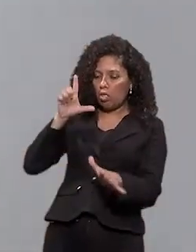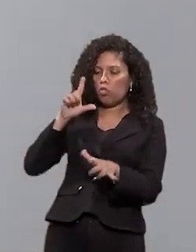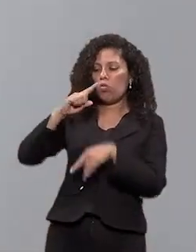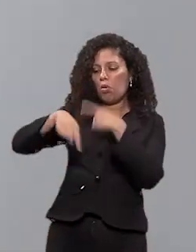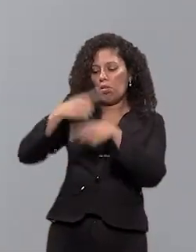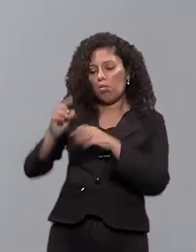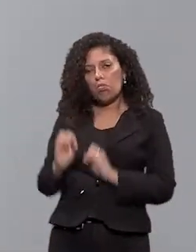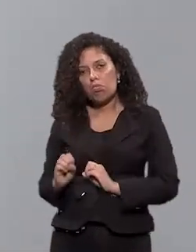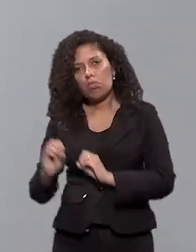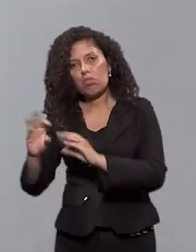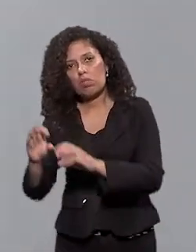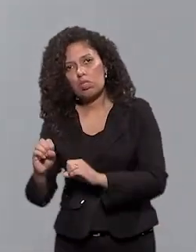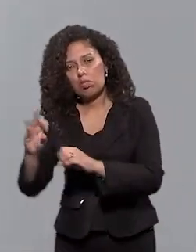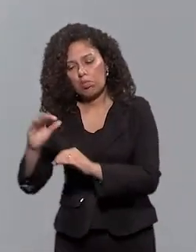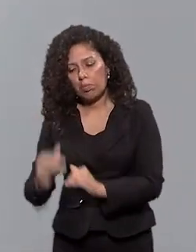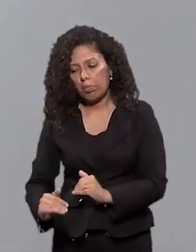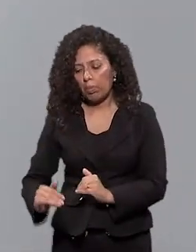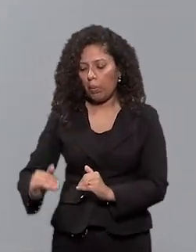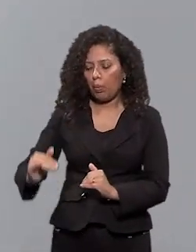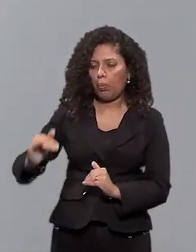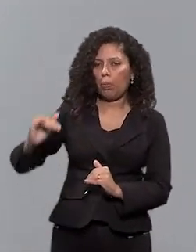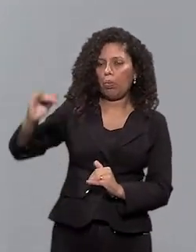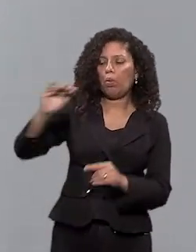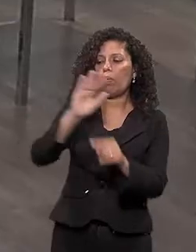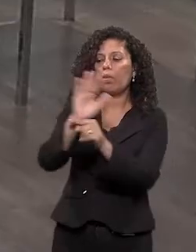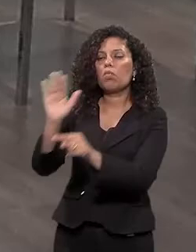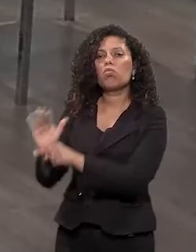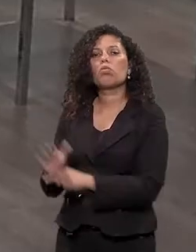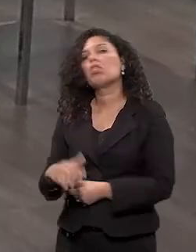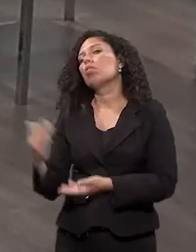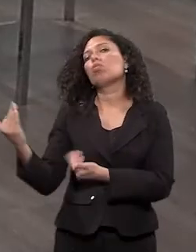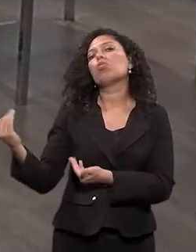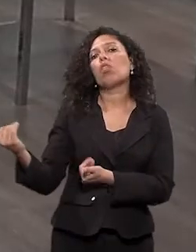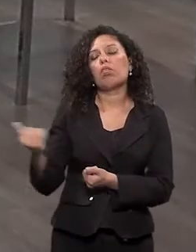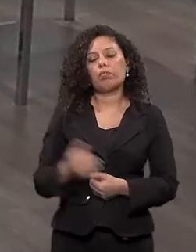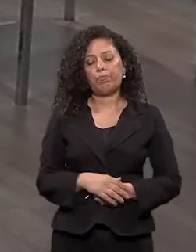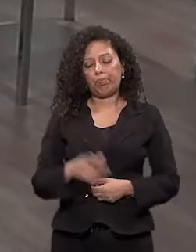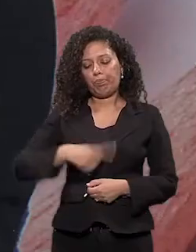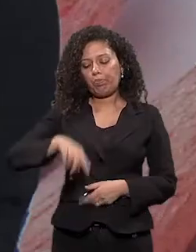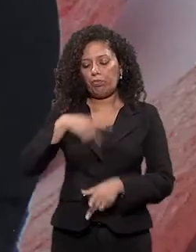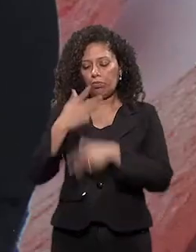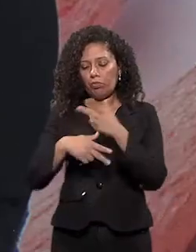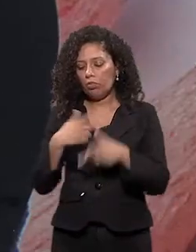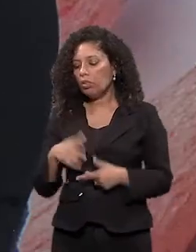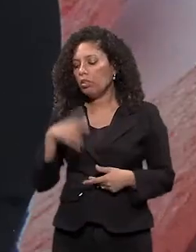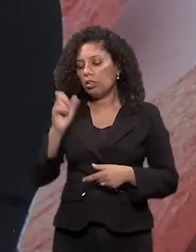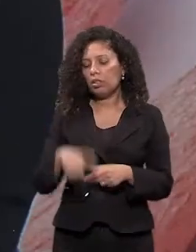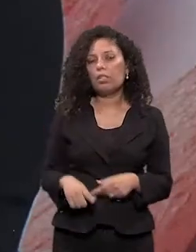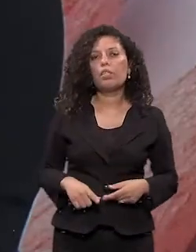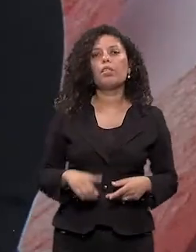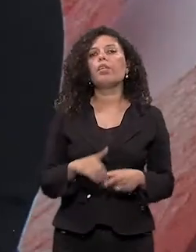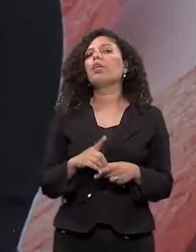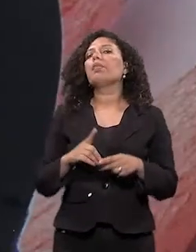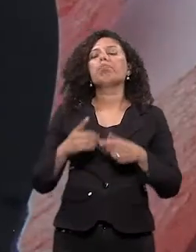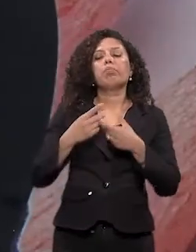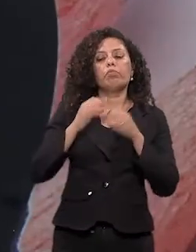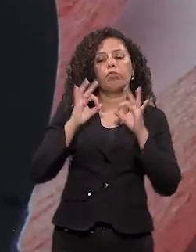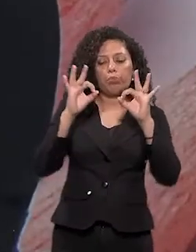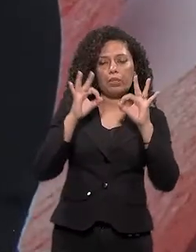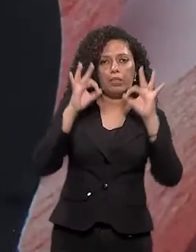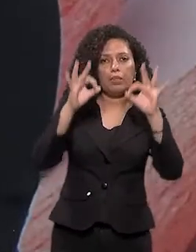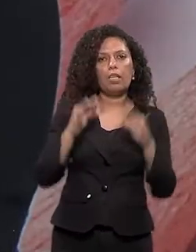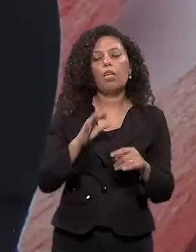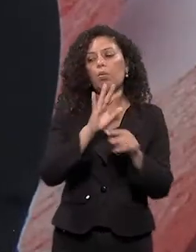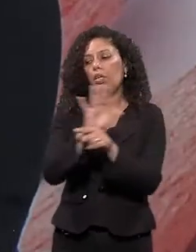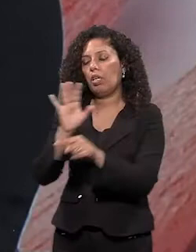Pra desenvolver as potências dessa... Sim, porque o a gente tá falando aqui O tempo inteiro é que a música é um instrumento É um instrumento de desenvolvimento É um